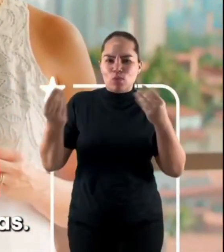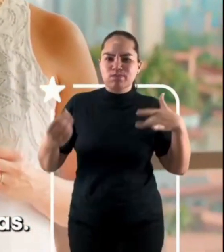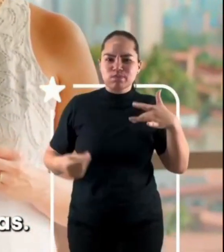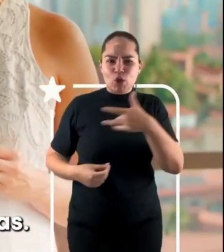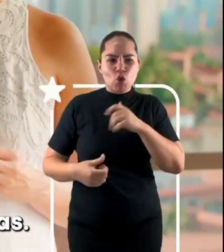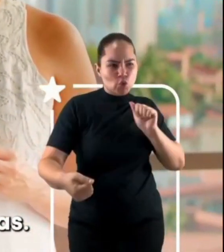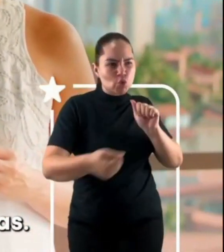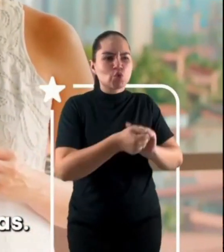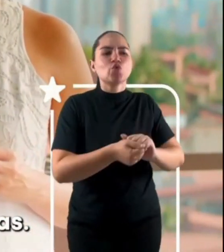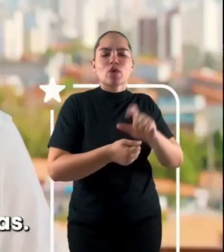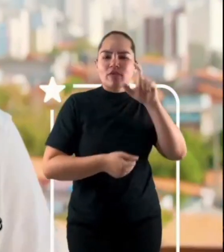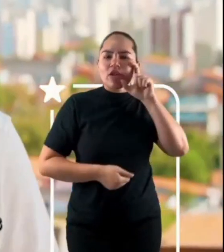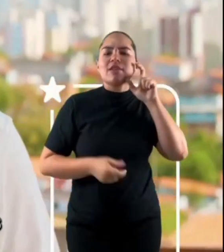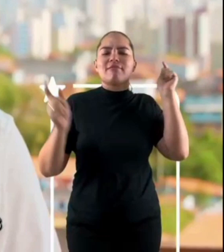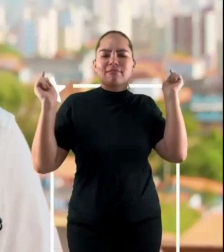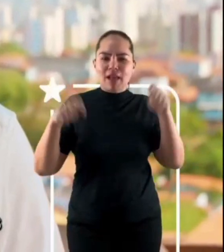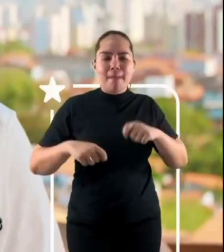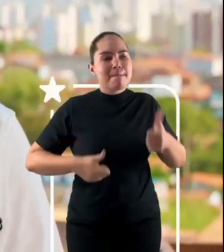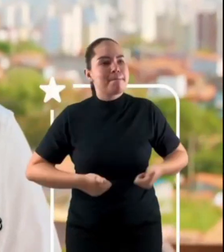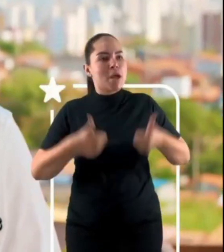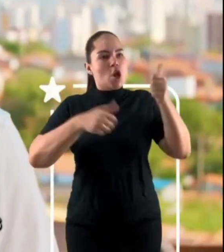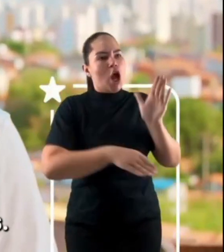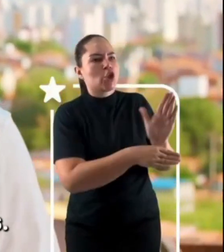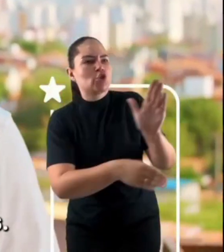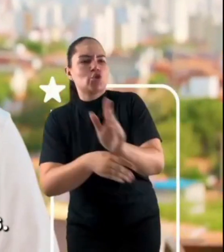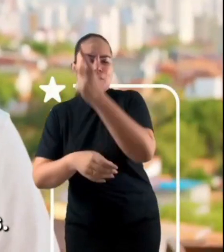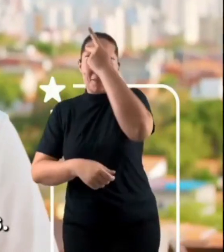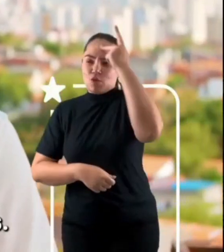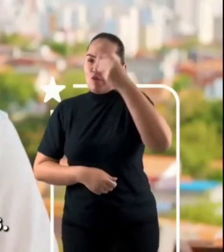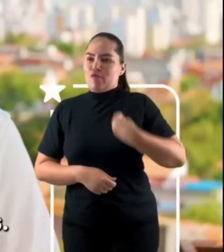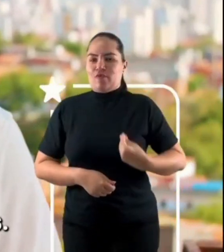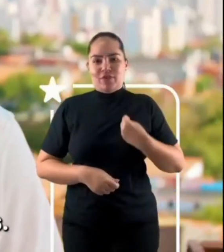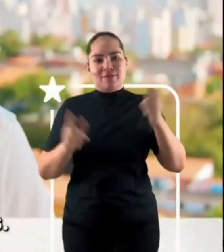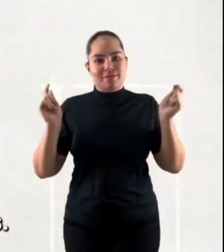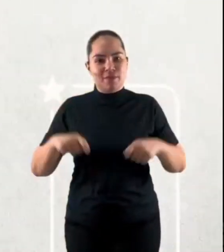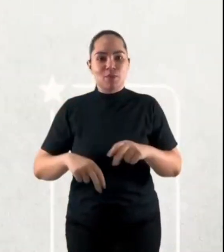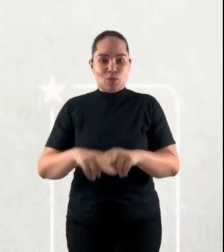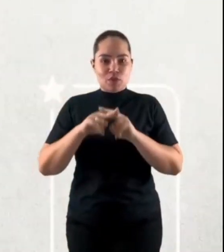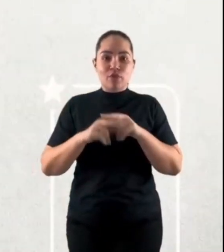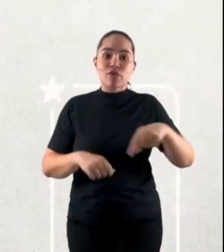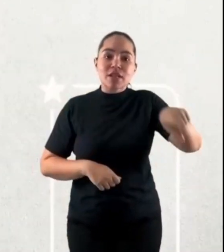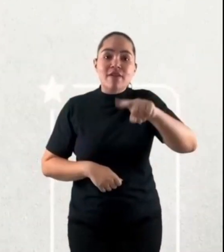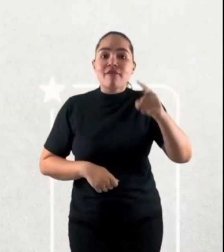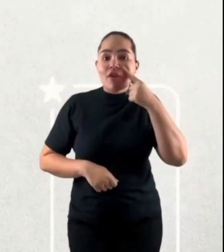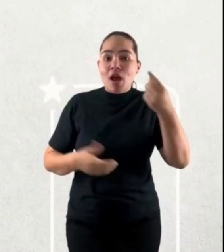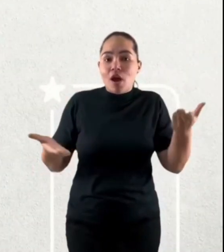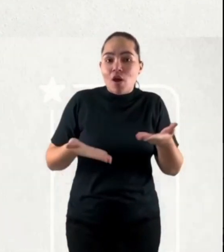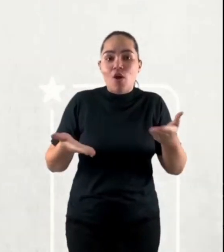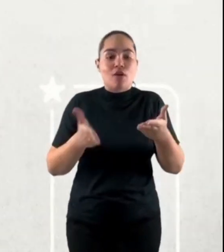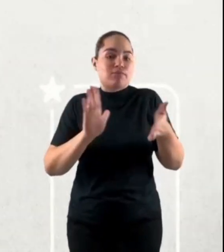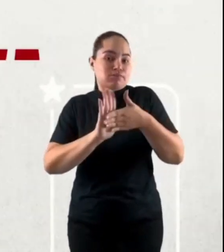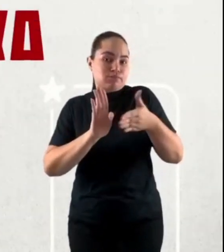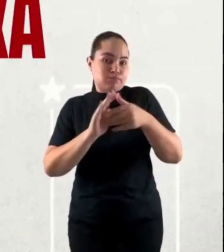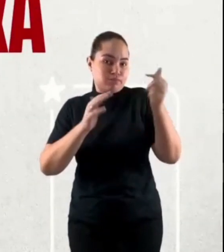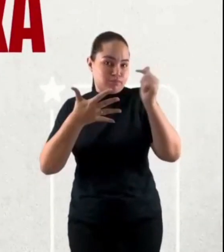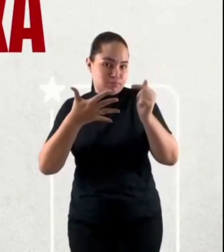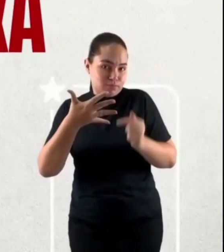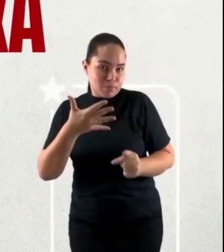a vida das pessoas. Confira agora algumas das nossas principais propostas. Propostas do Evandro.